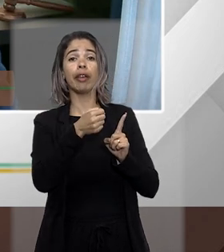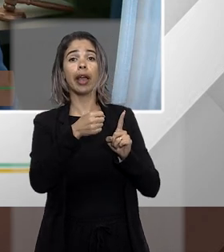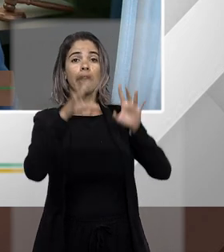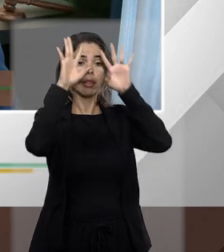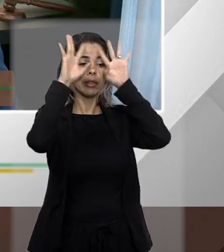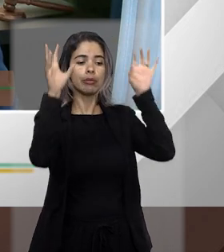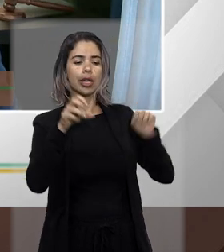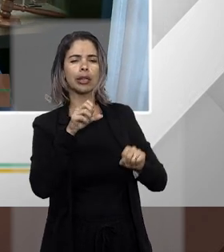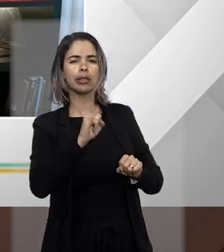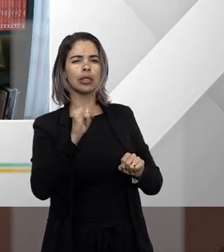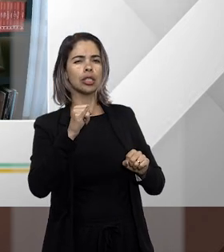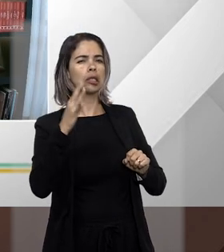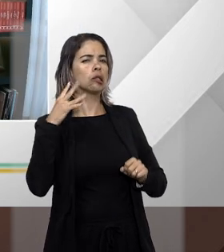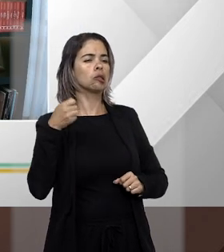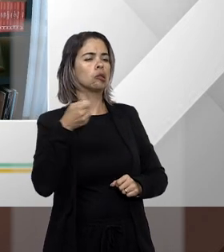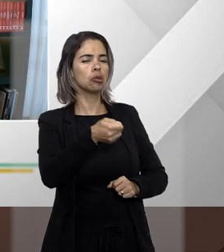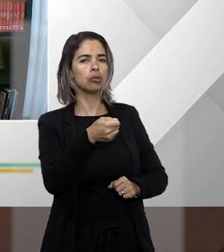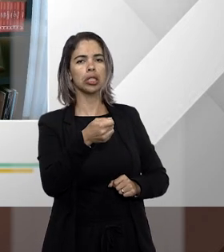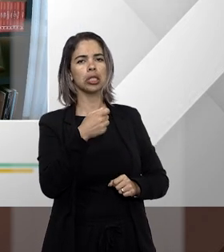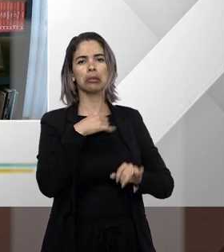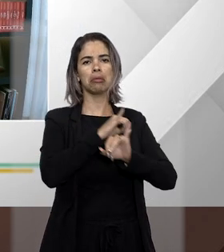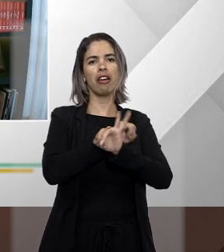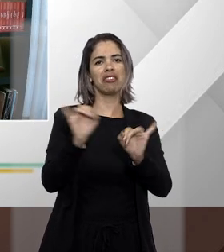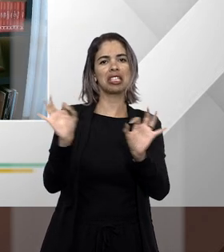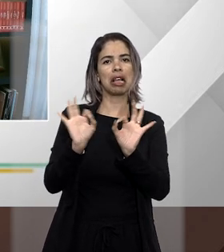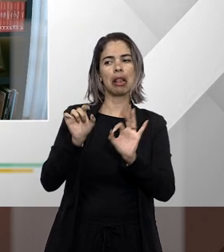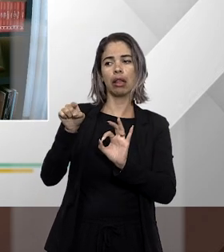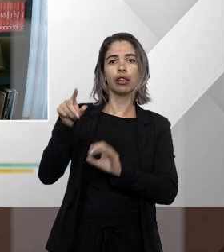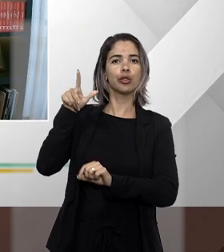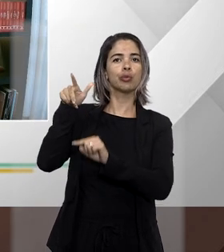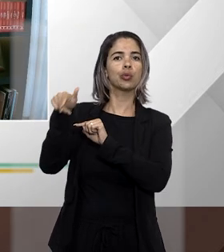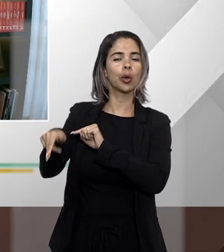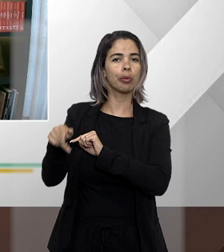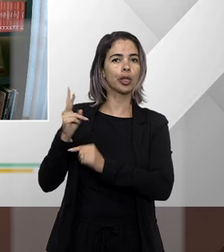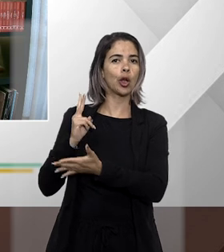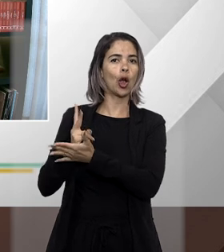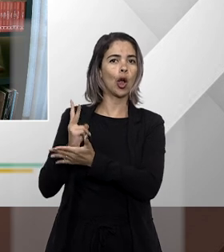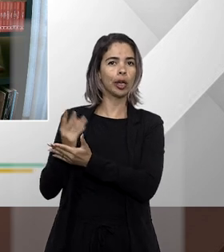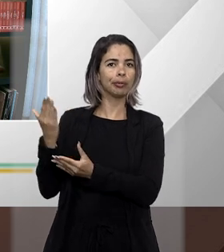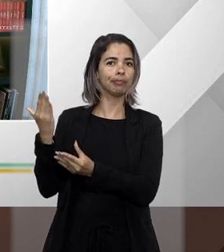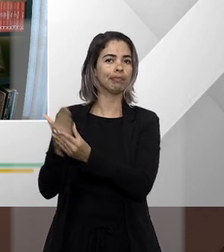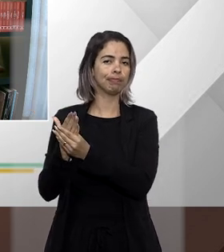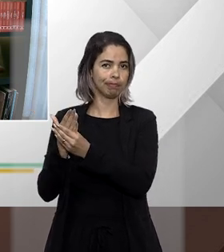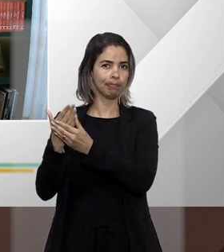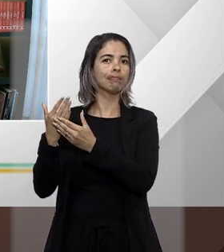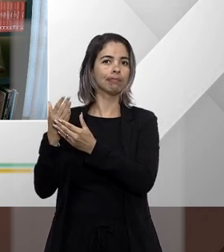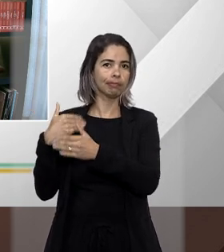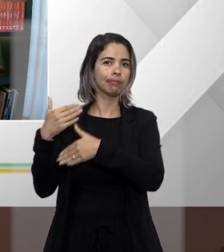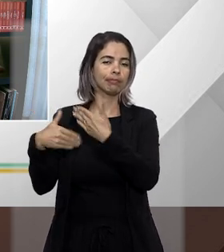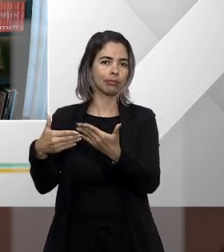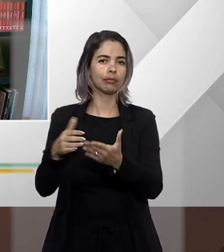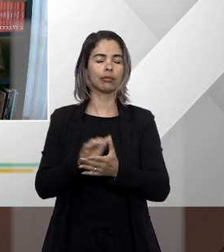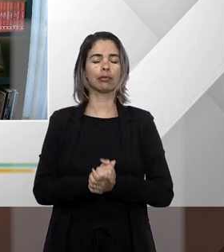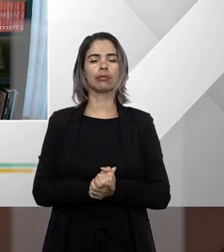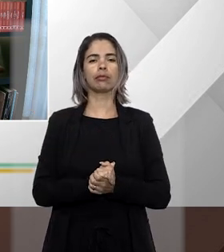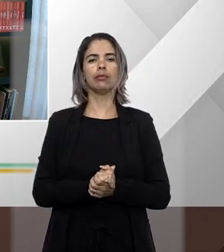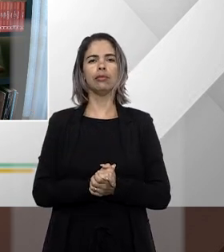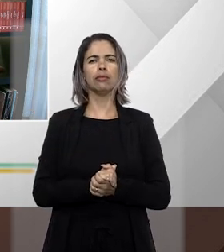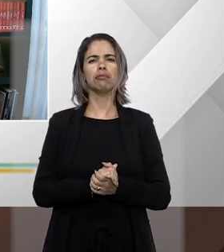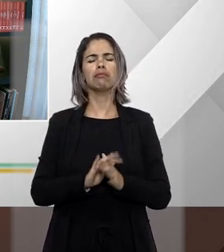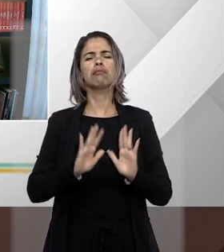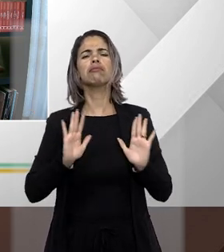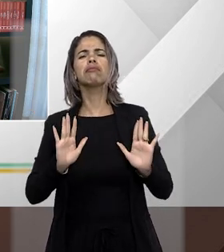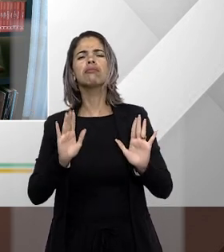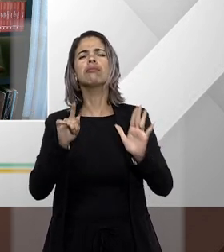impedimento e o agravo de instrumento professor Diego ele é cabível da decisão que não admite recurso